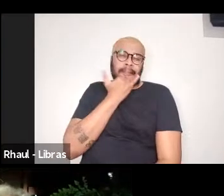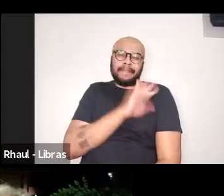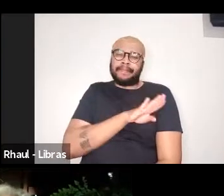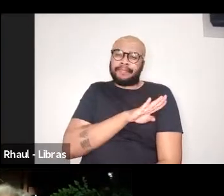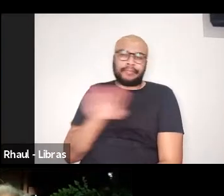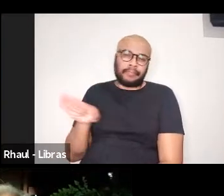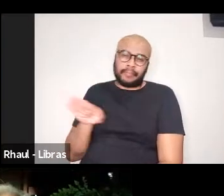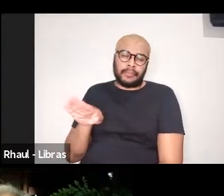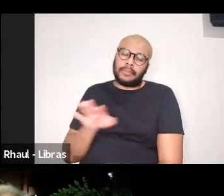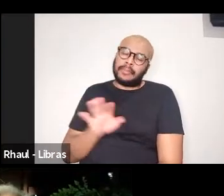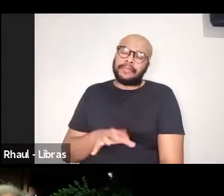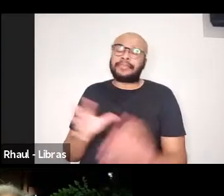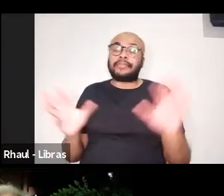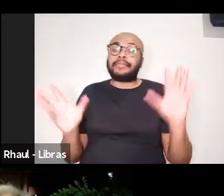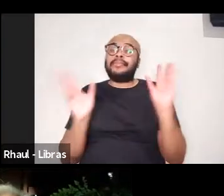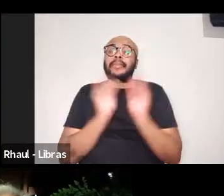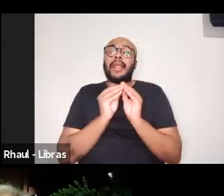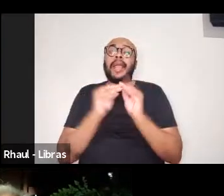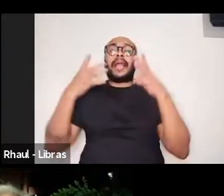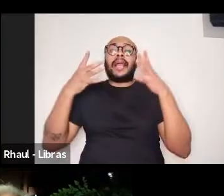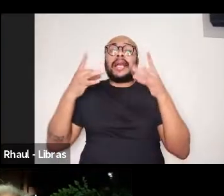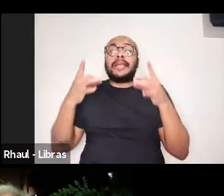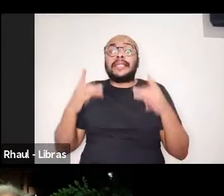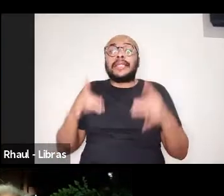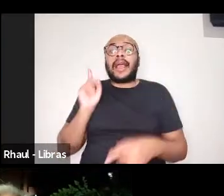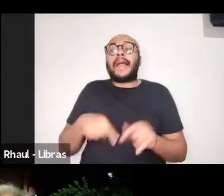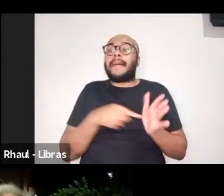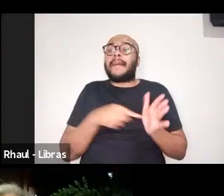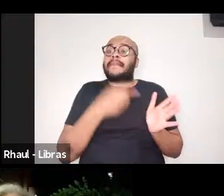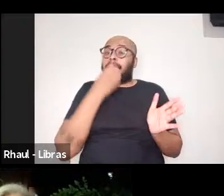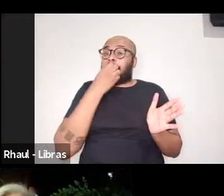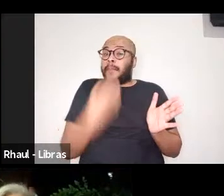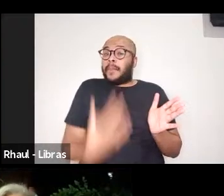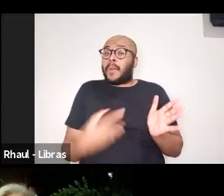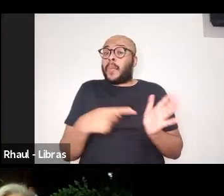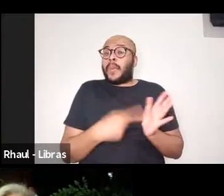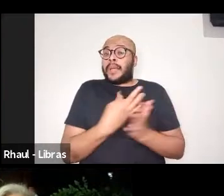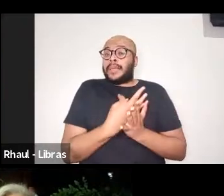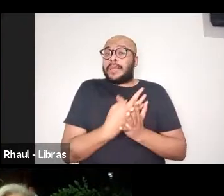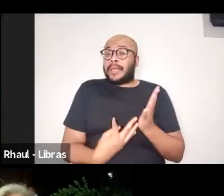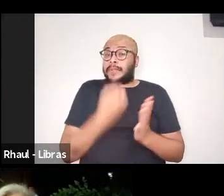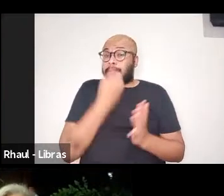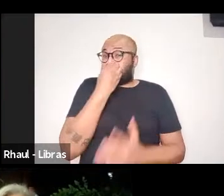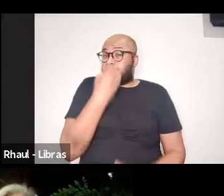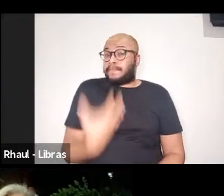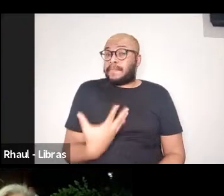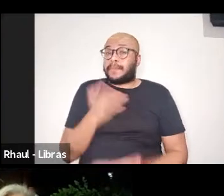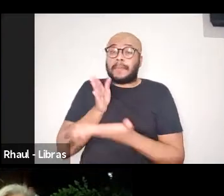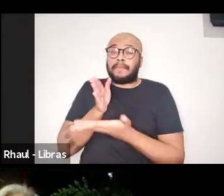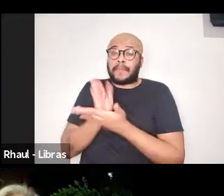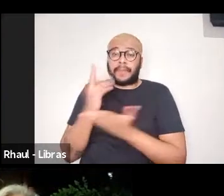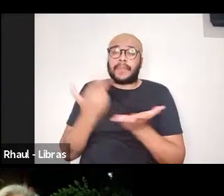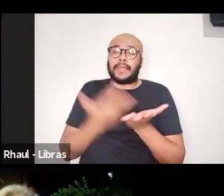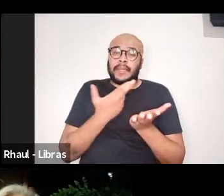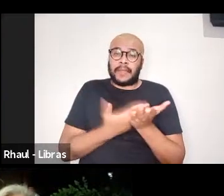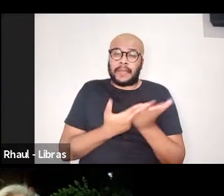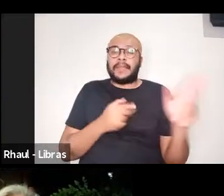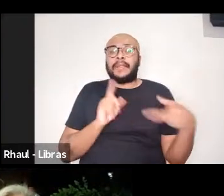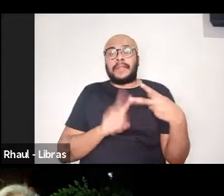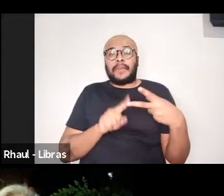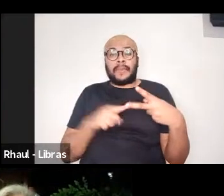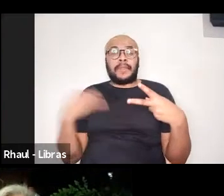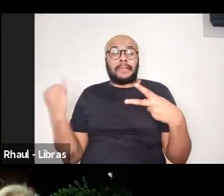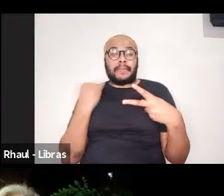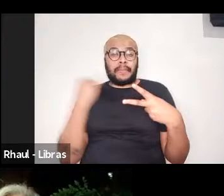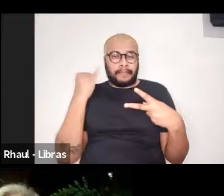A resenha é aceita quando é uma resenha boa sobre um texto bom. Segunda consideração muito prática